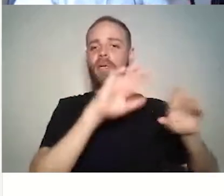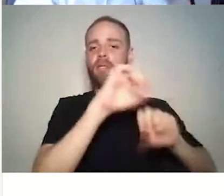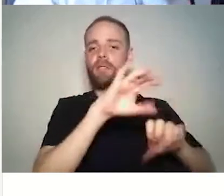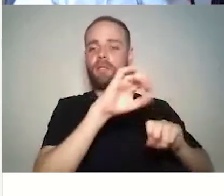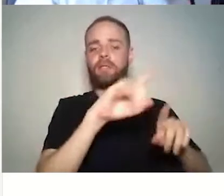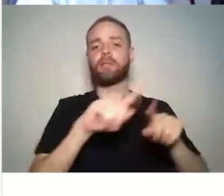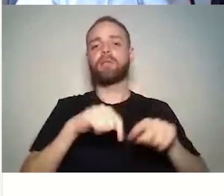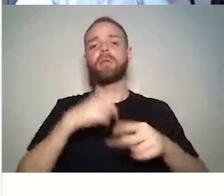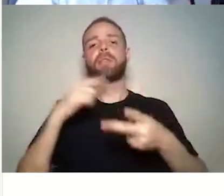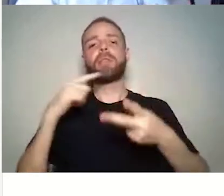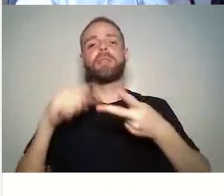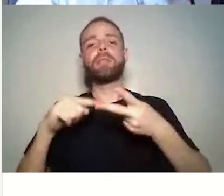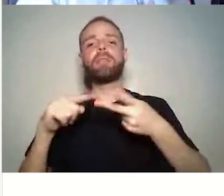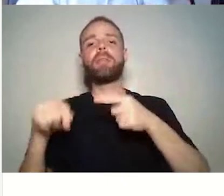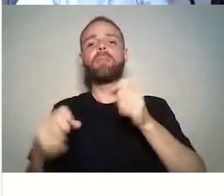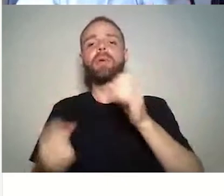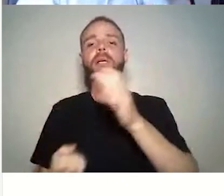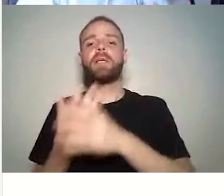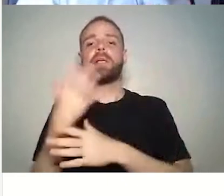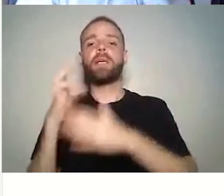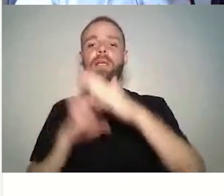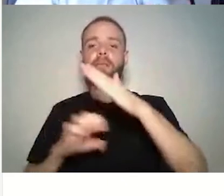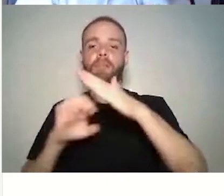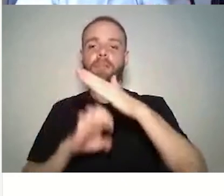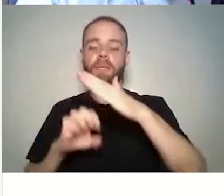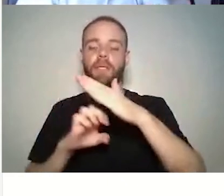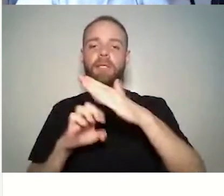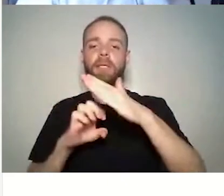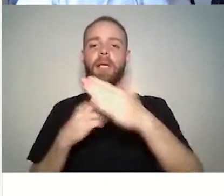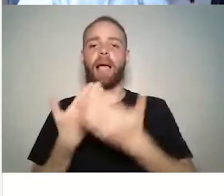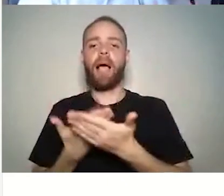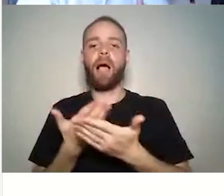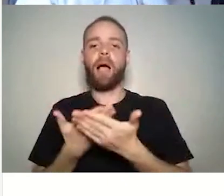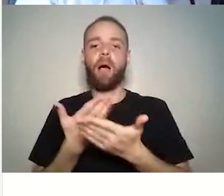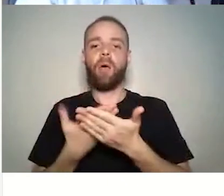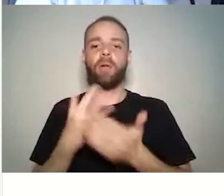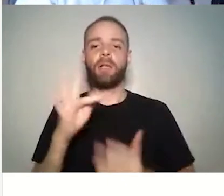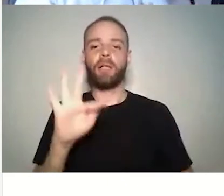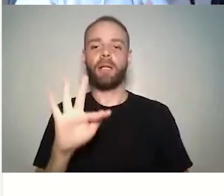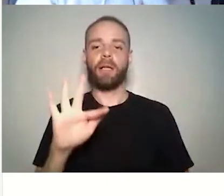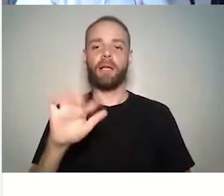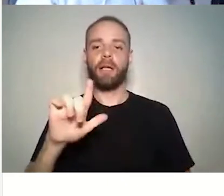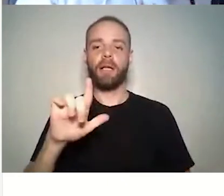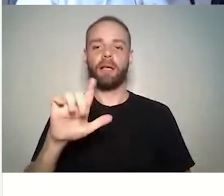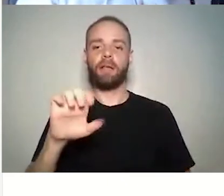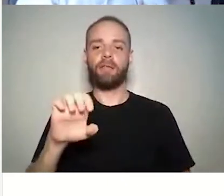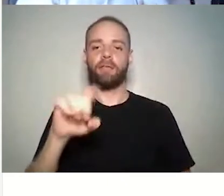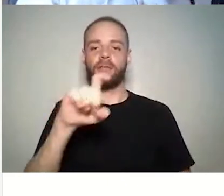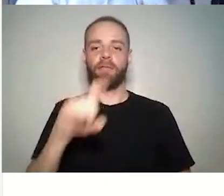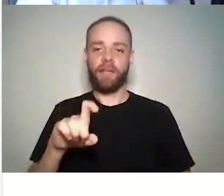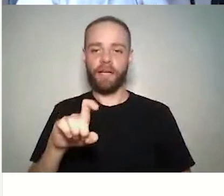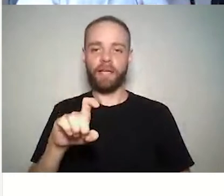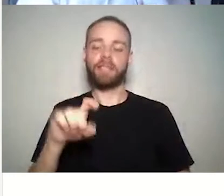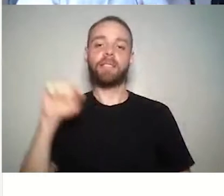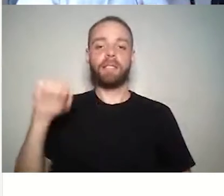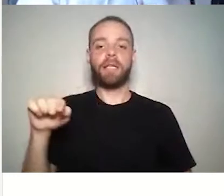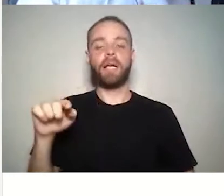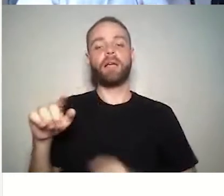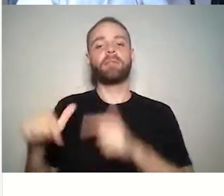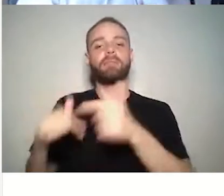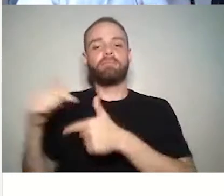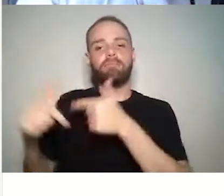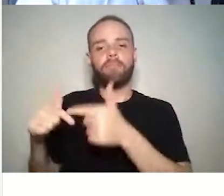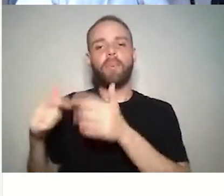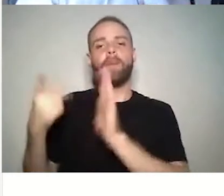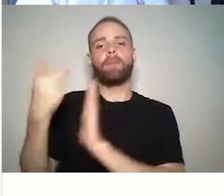uma empresa que se chama Aula Flex. Ela existe ainda hoje, mas eu não faço mais parte dela. E lá eu trabalhava na gestão de projetos